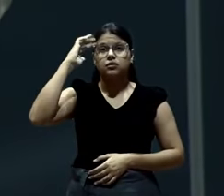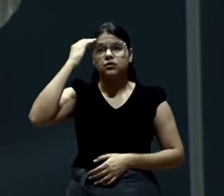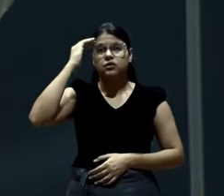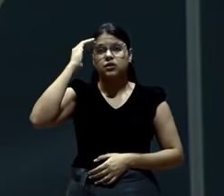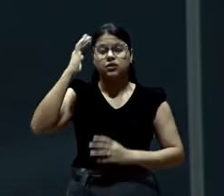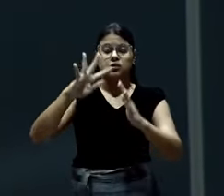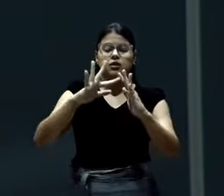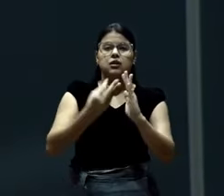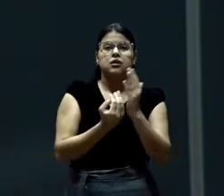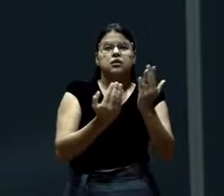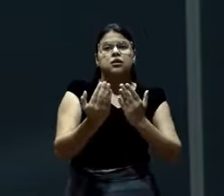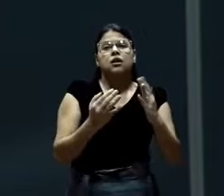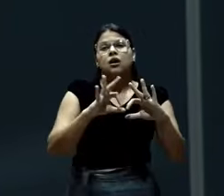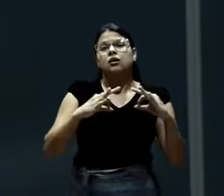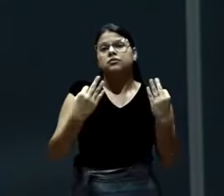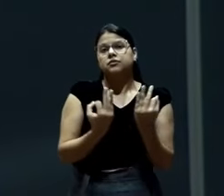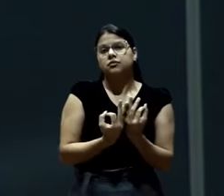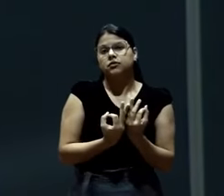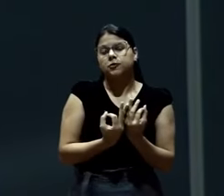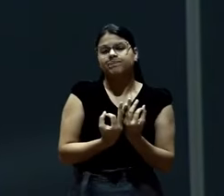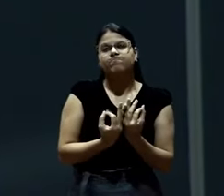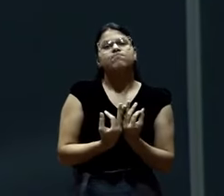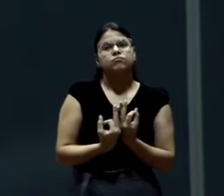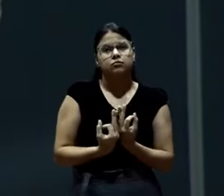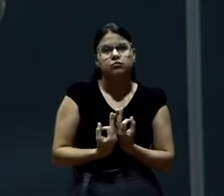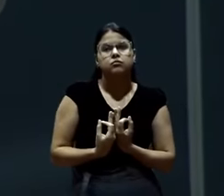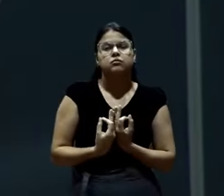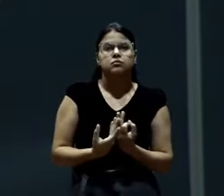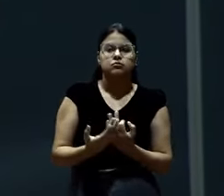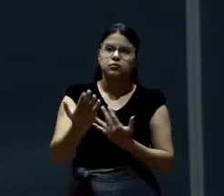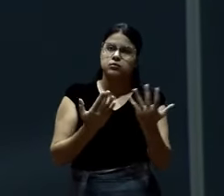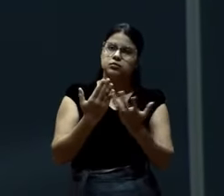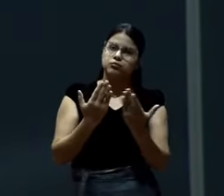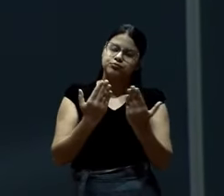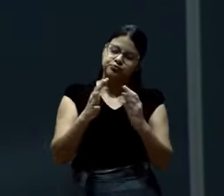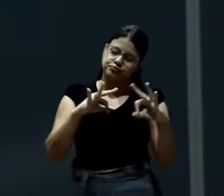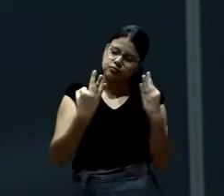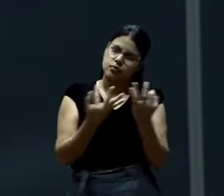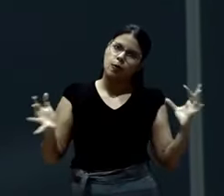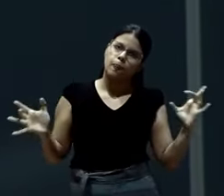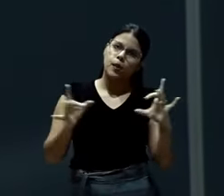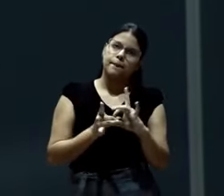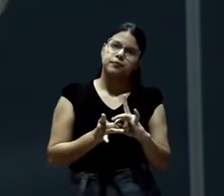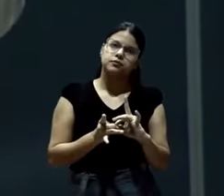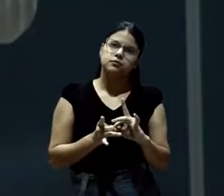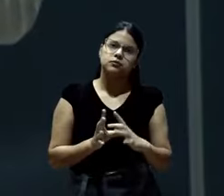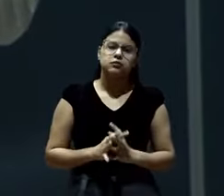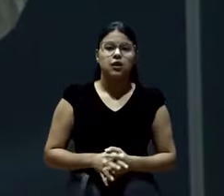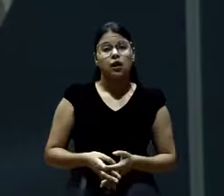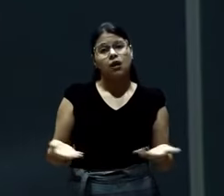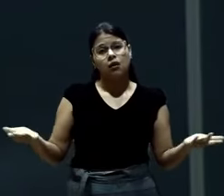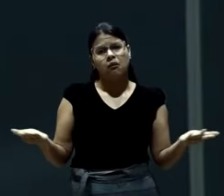Eles entendiam que todos faziam parte de uma família. Agora, hoje aqui, a